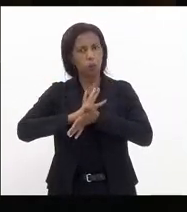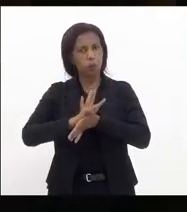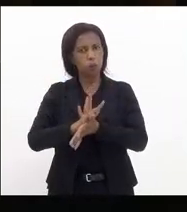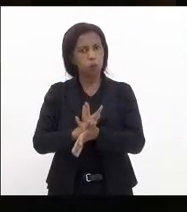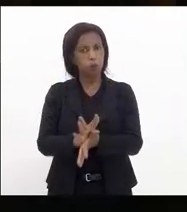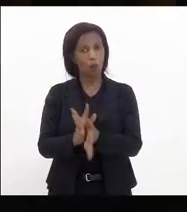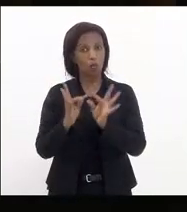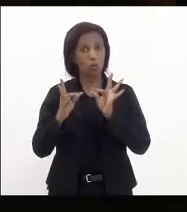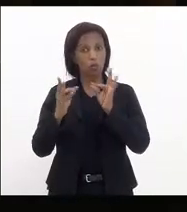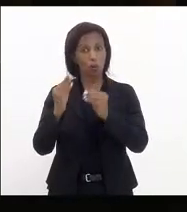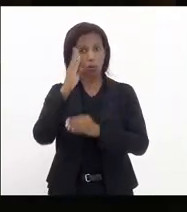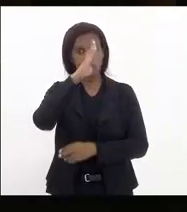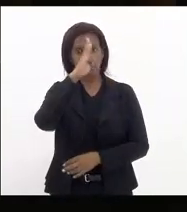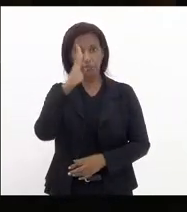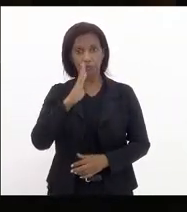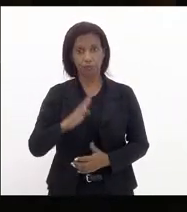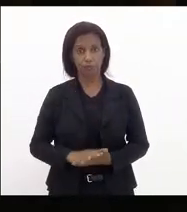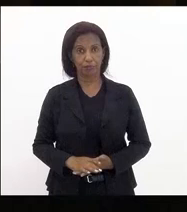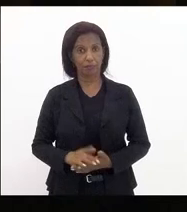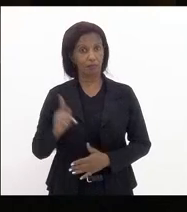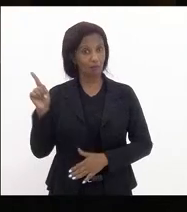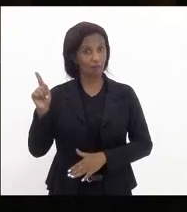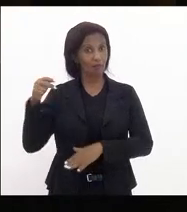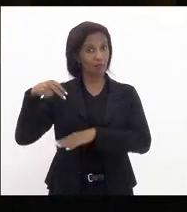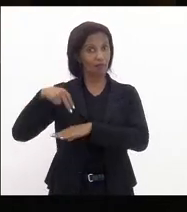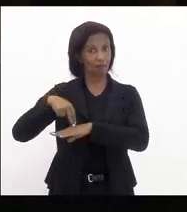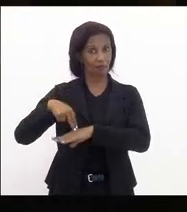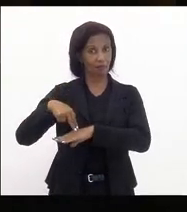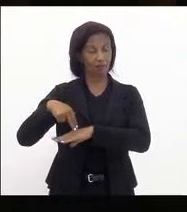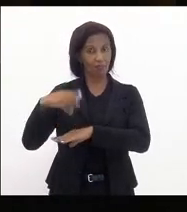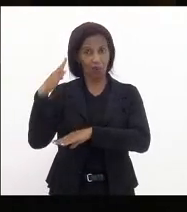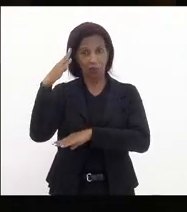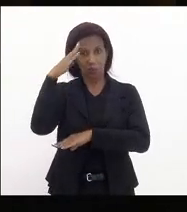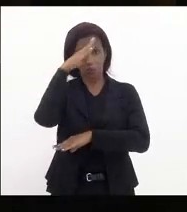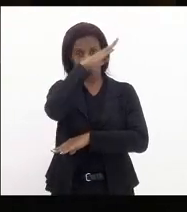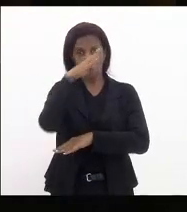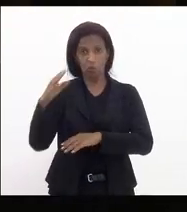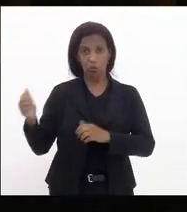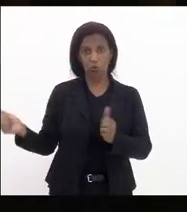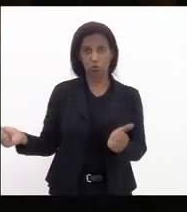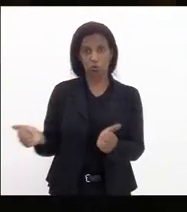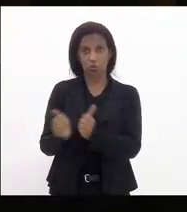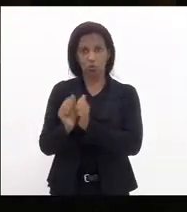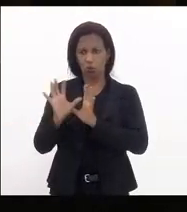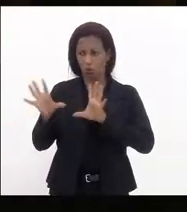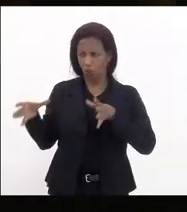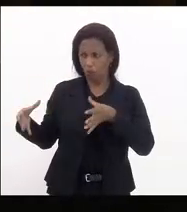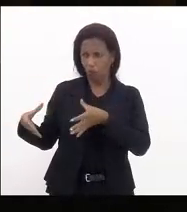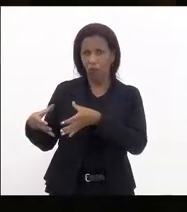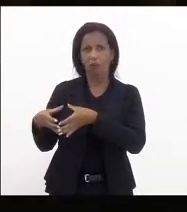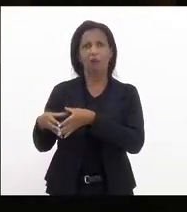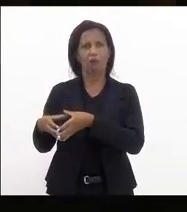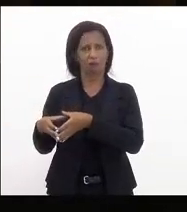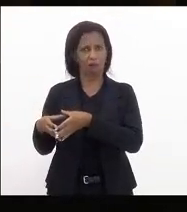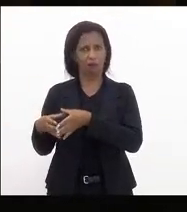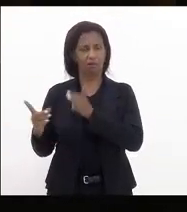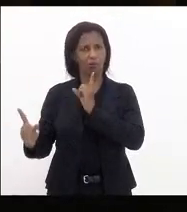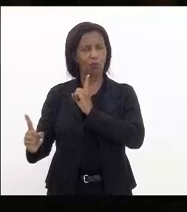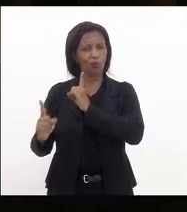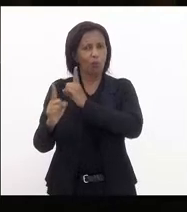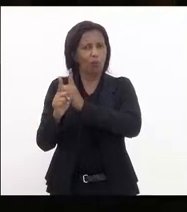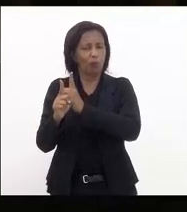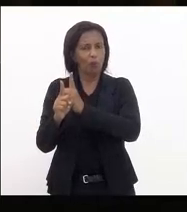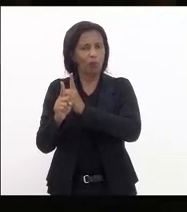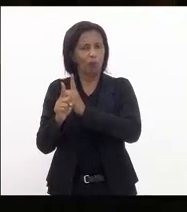brasileiros e brasileiras ali Bolsonaro junto com a sua comitiva no encontro